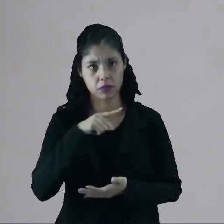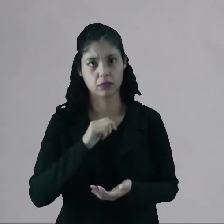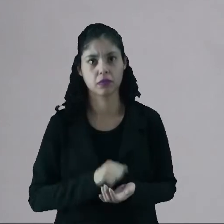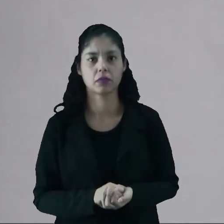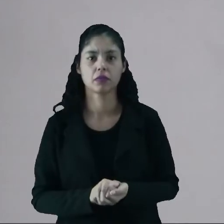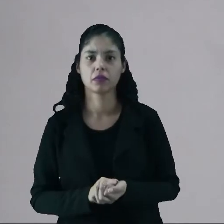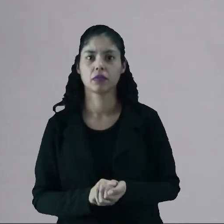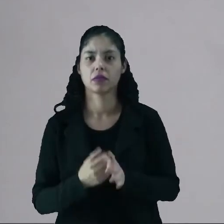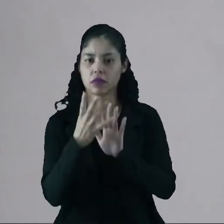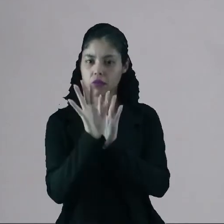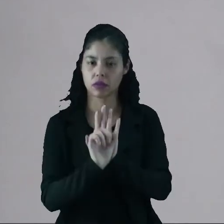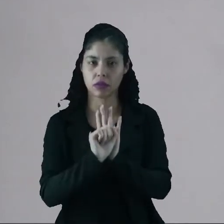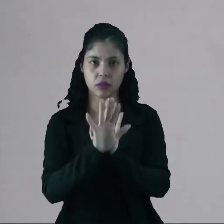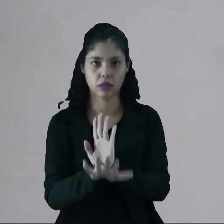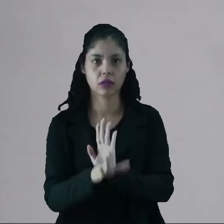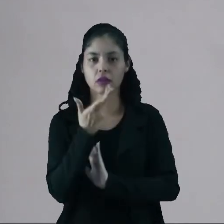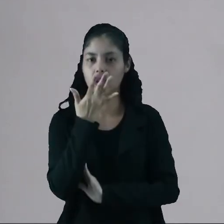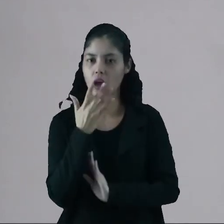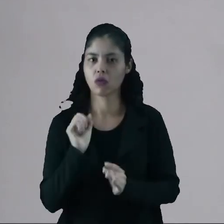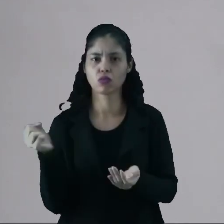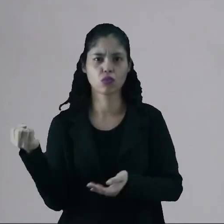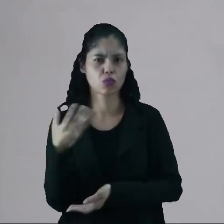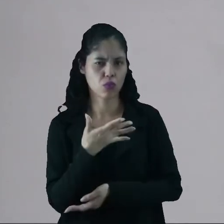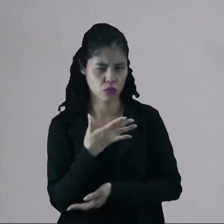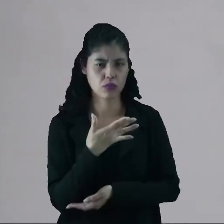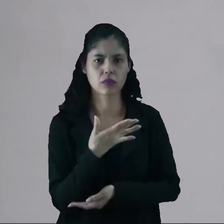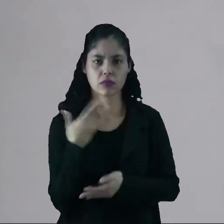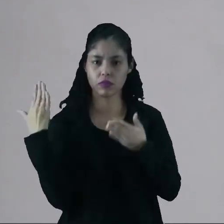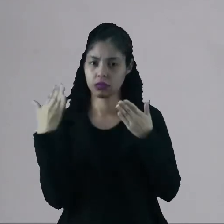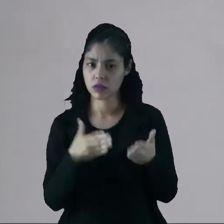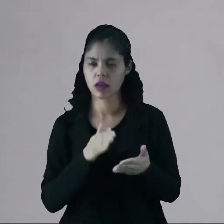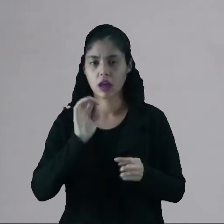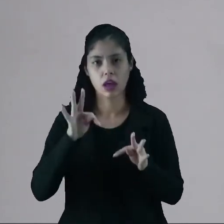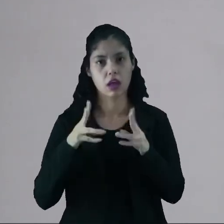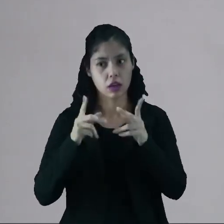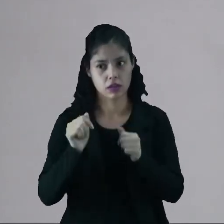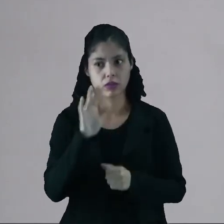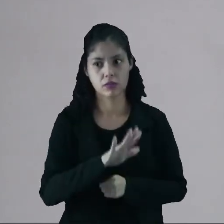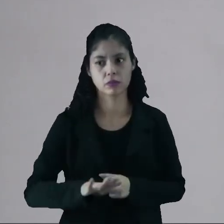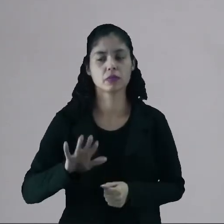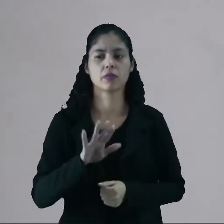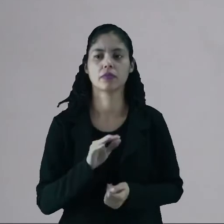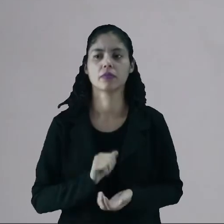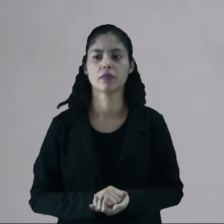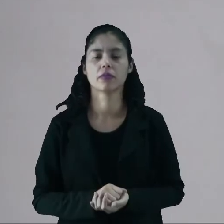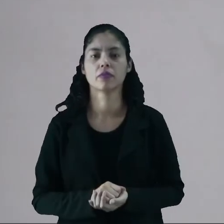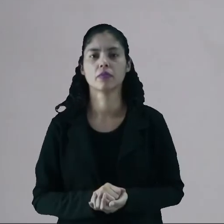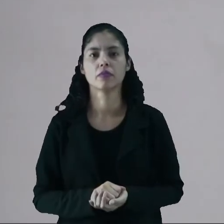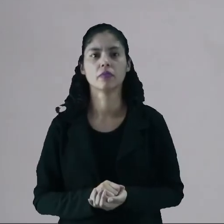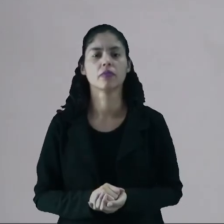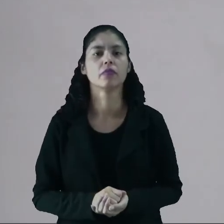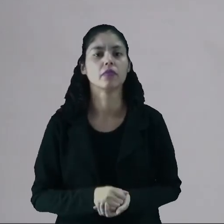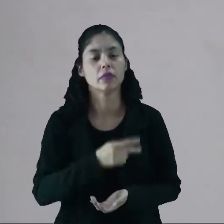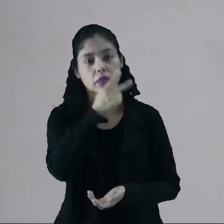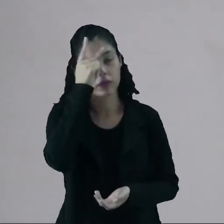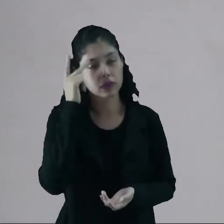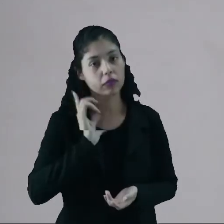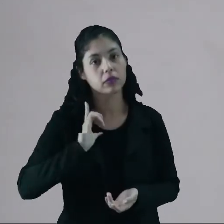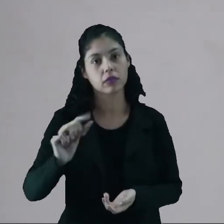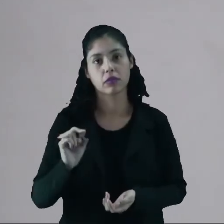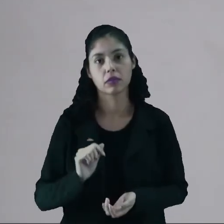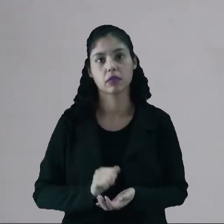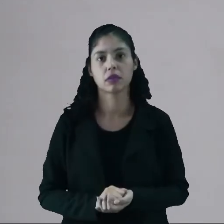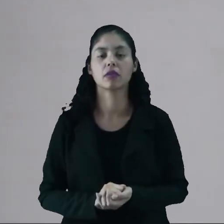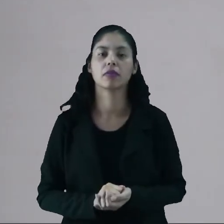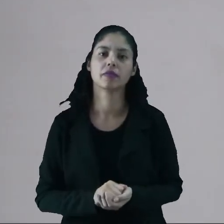e da sombra e da cor, dar um novo enfoque a todas essas minhas características. Então a pessoa sai do